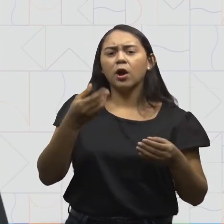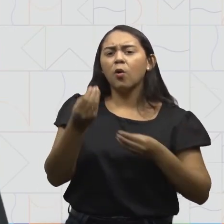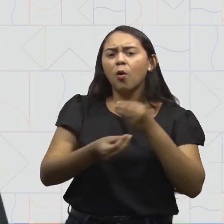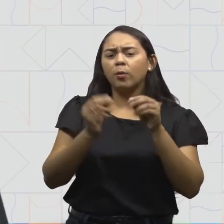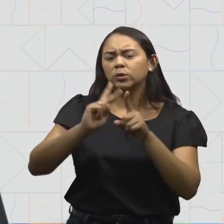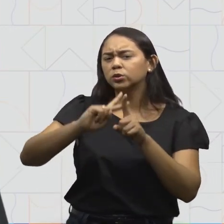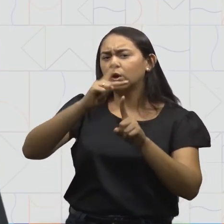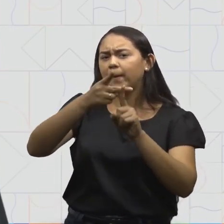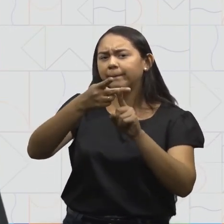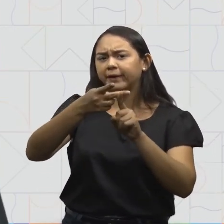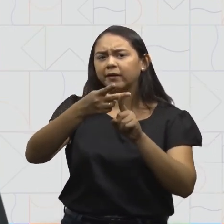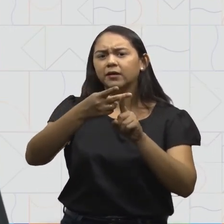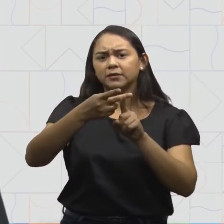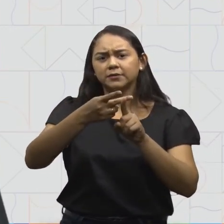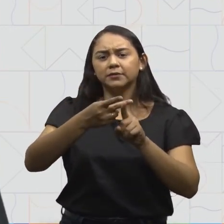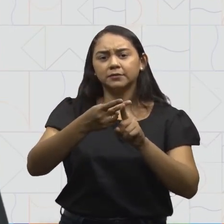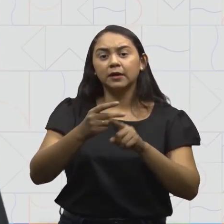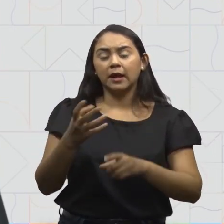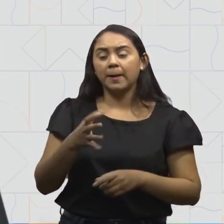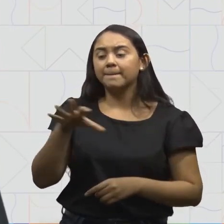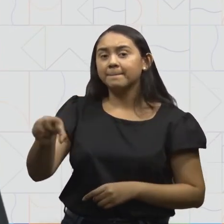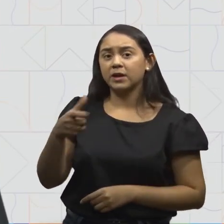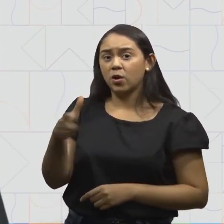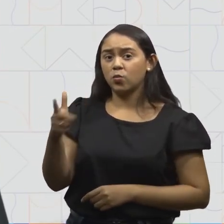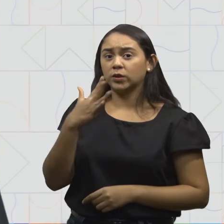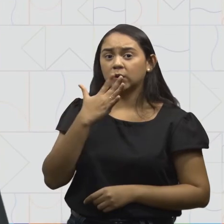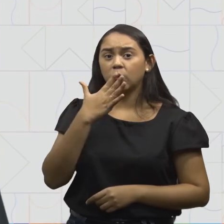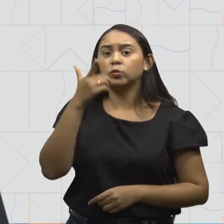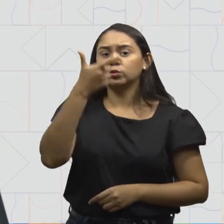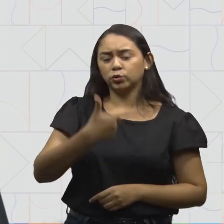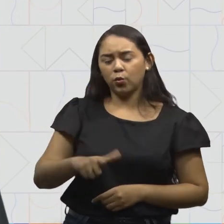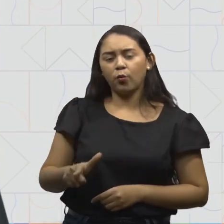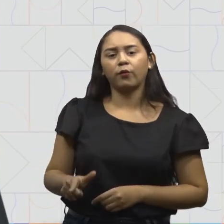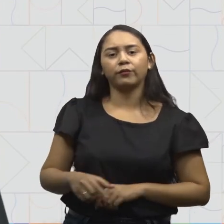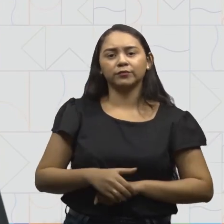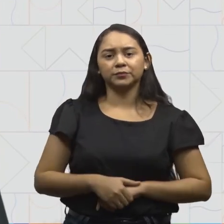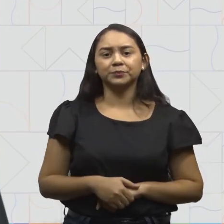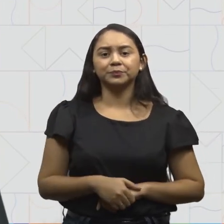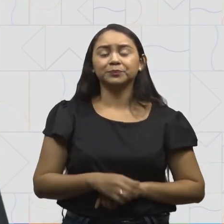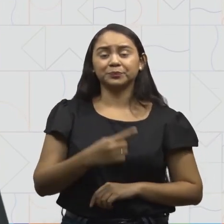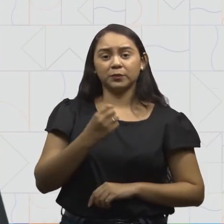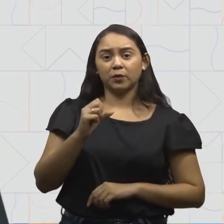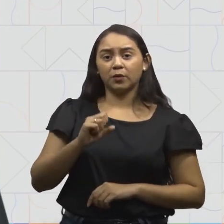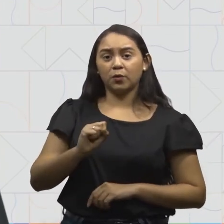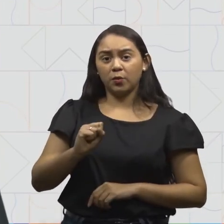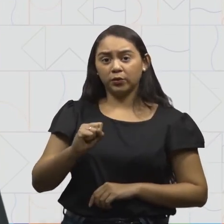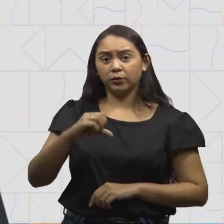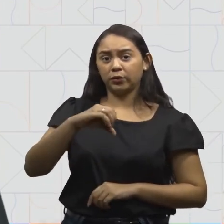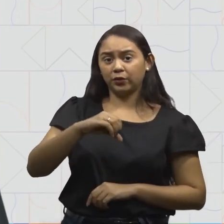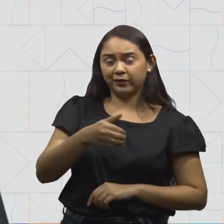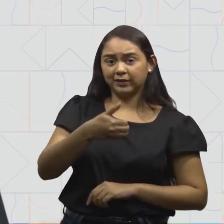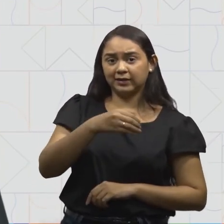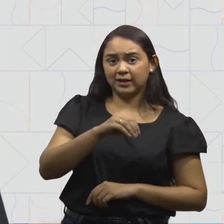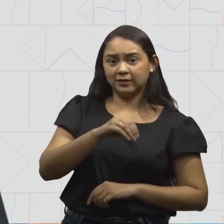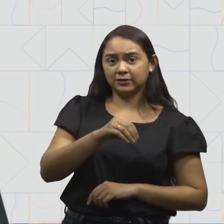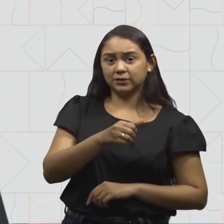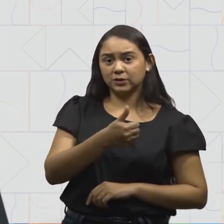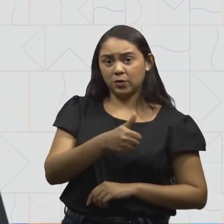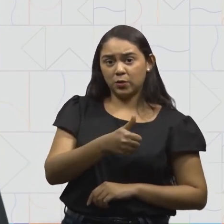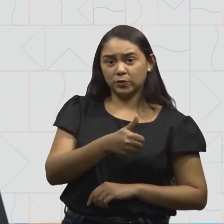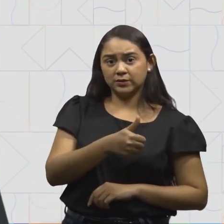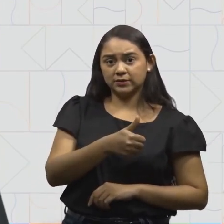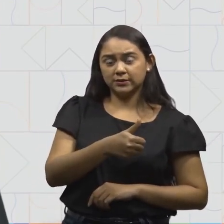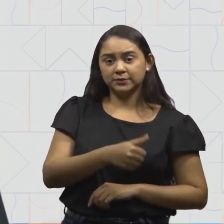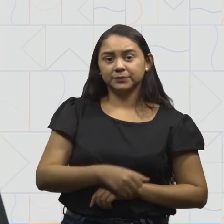eu quero saber o dobro. Eu tenho que pegar, botar o sete duas vezes. Oito, nove, dez,